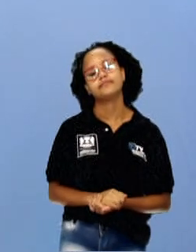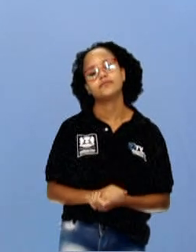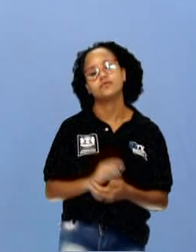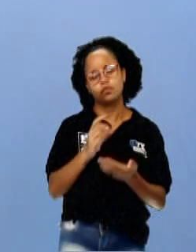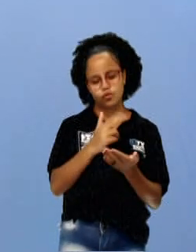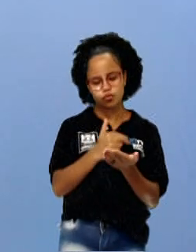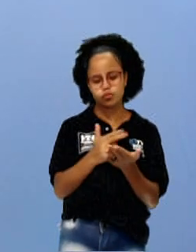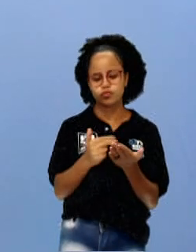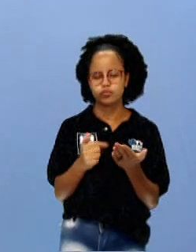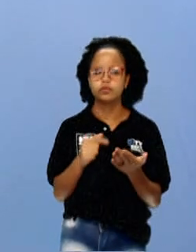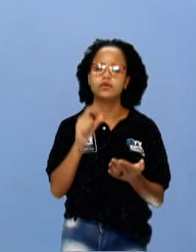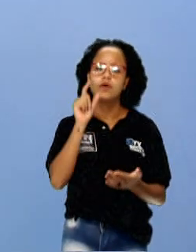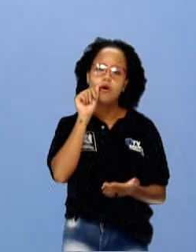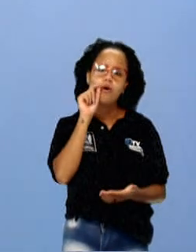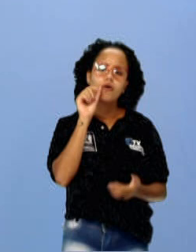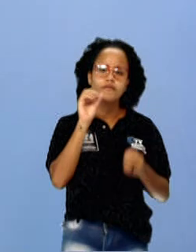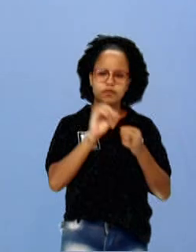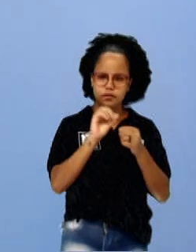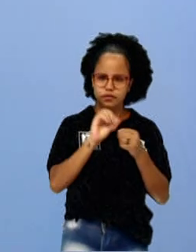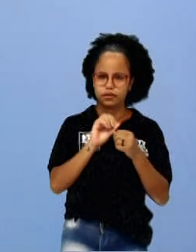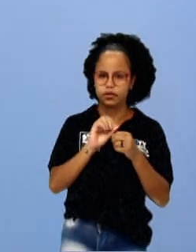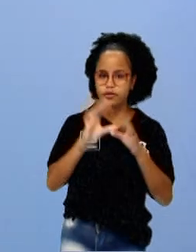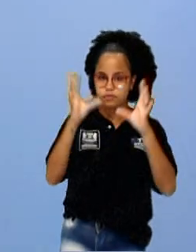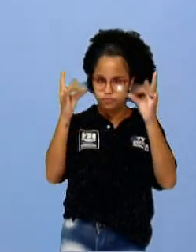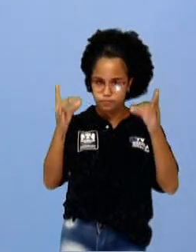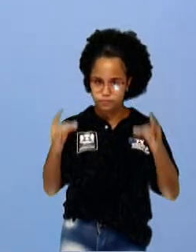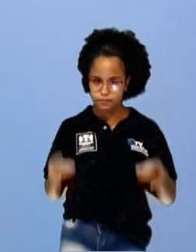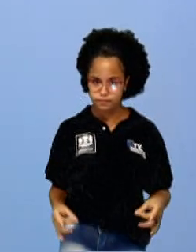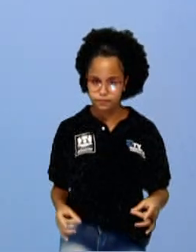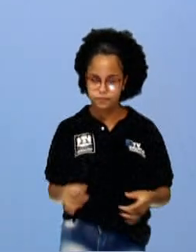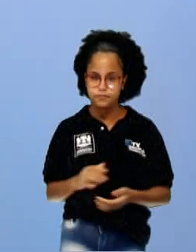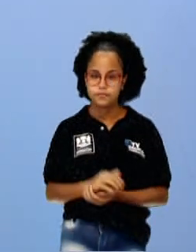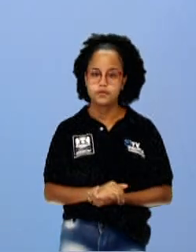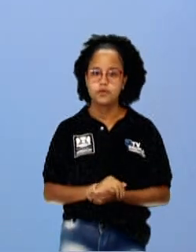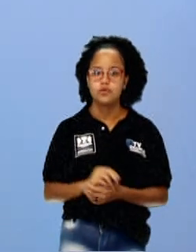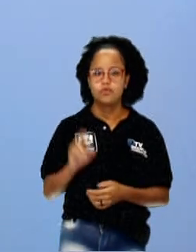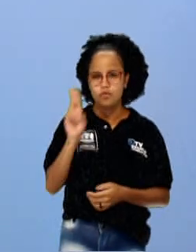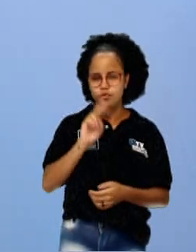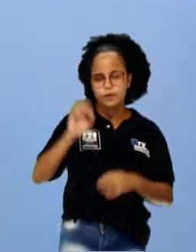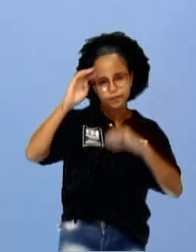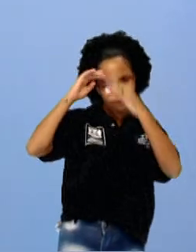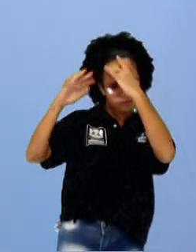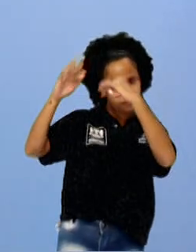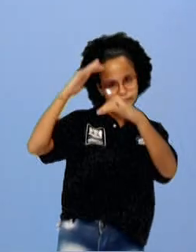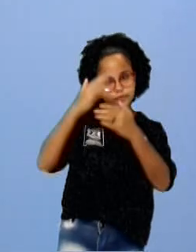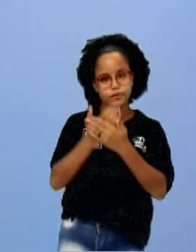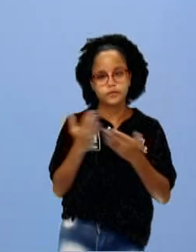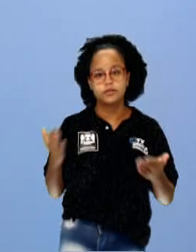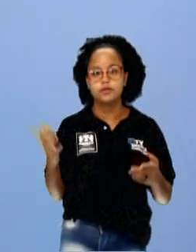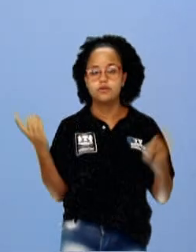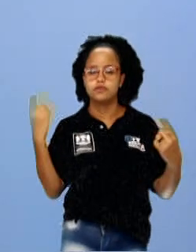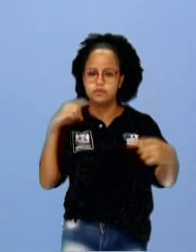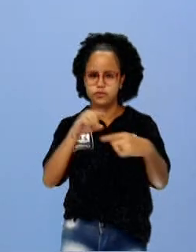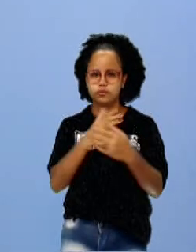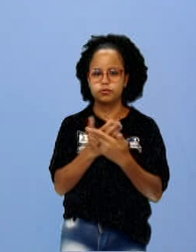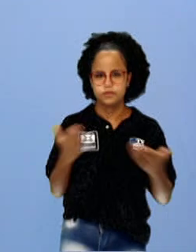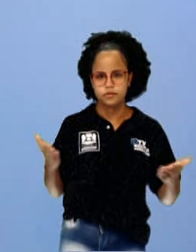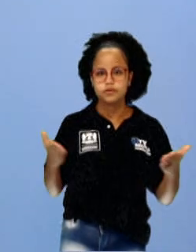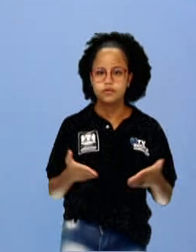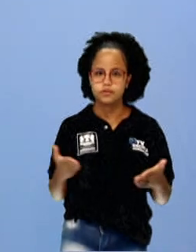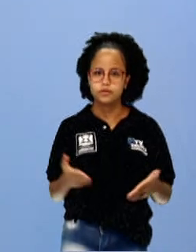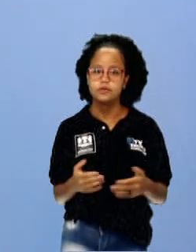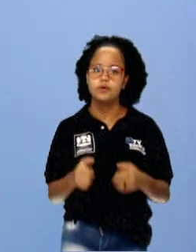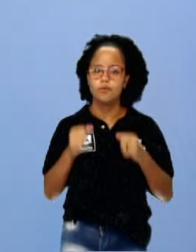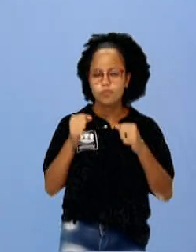o lápis vocês vão ajudar a fazer os detalhes. Caprichem aí, usem a credibilidade de vocês. Esse é o desafio que eu deixo para vocês hoje, que vocês